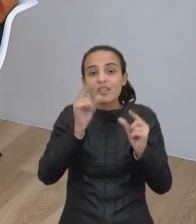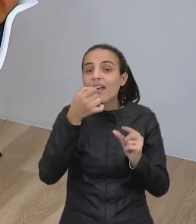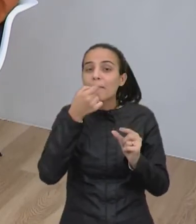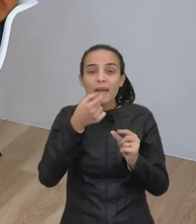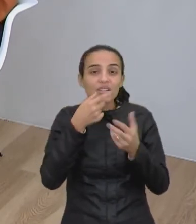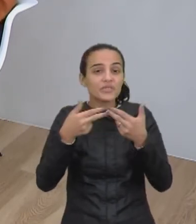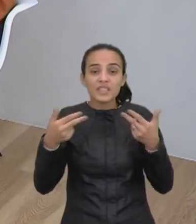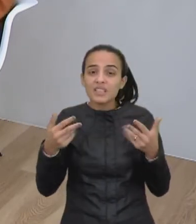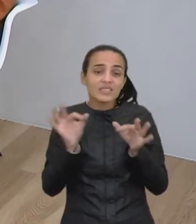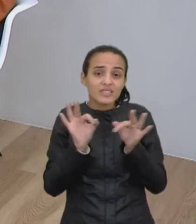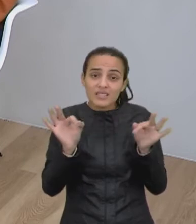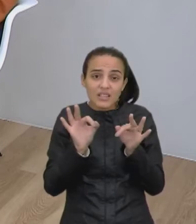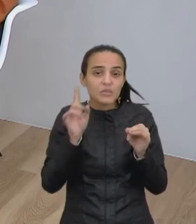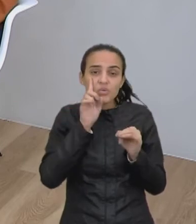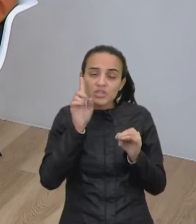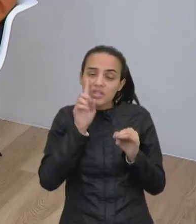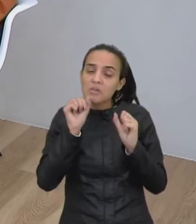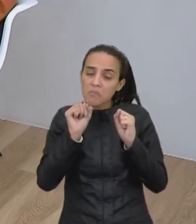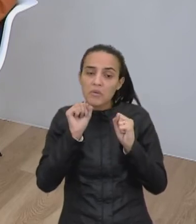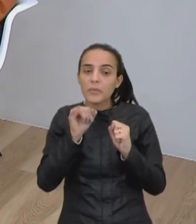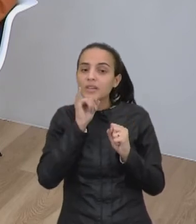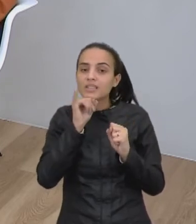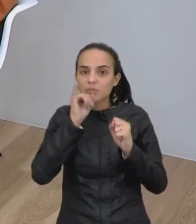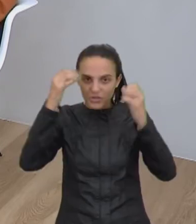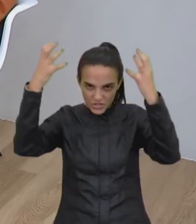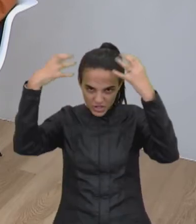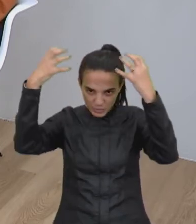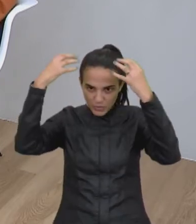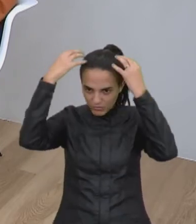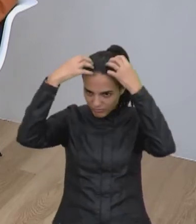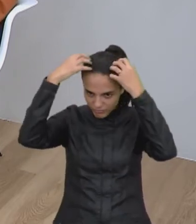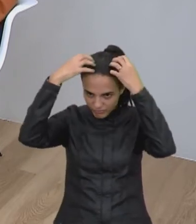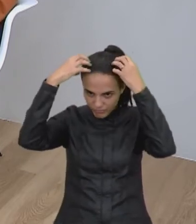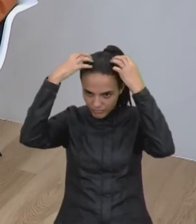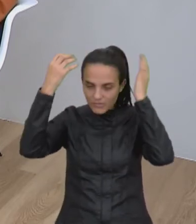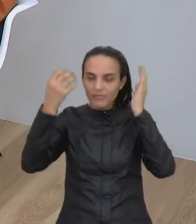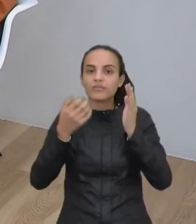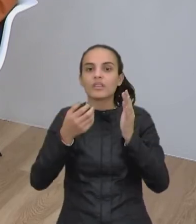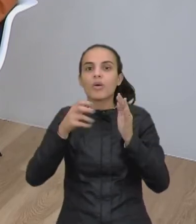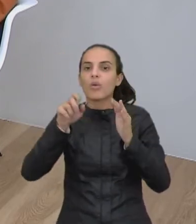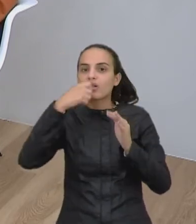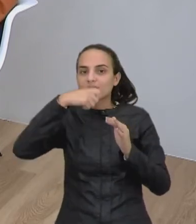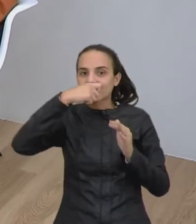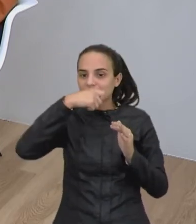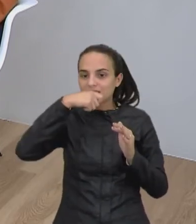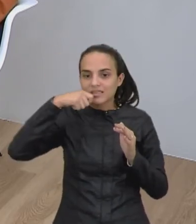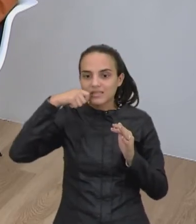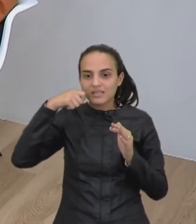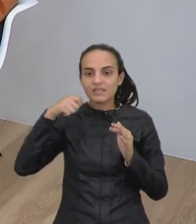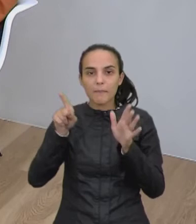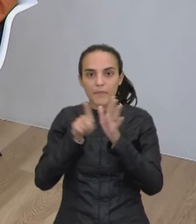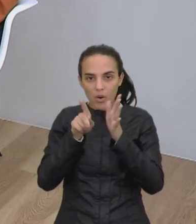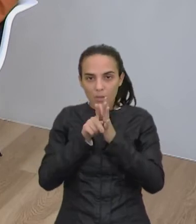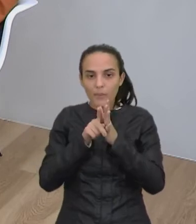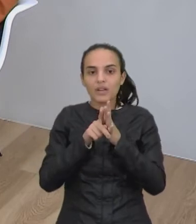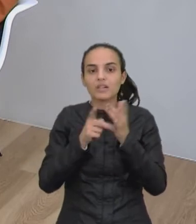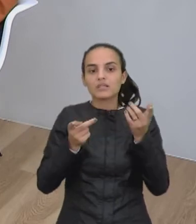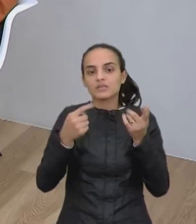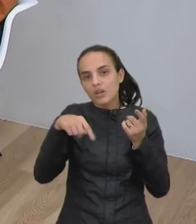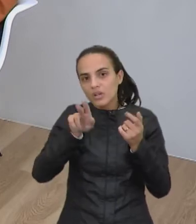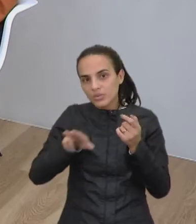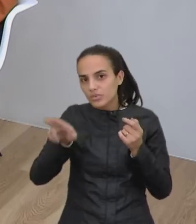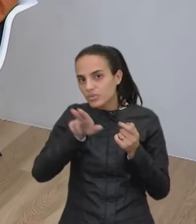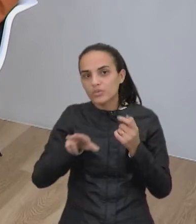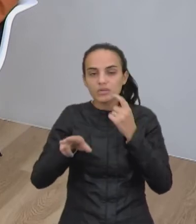E coisas simples do dia a dia mesmo, até mesmo o shampoo que a gente usa, né, a pasta de dente também que a gente usa aí pra escovar os